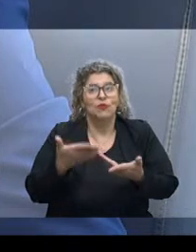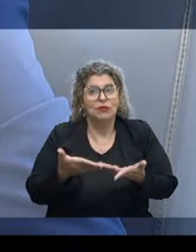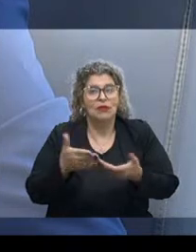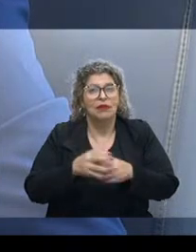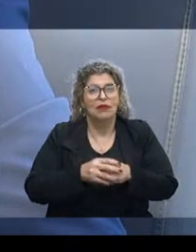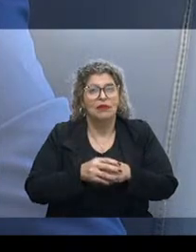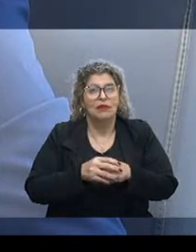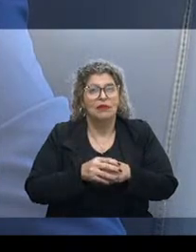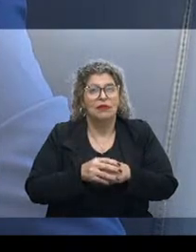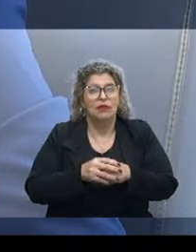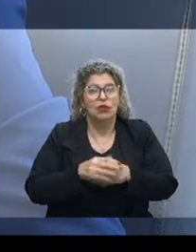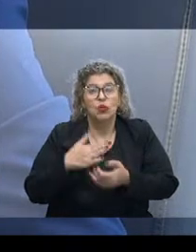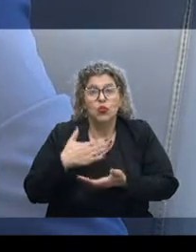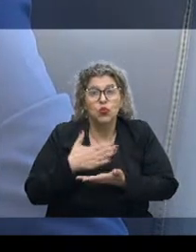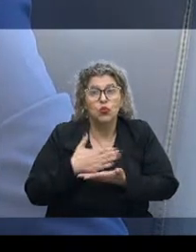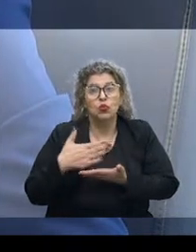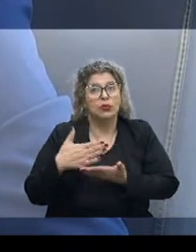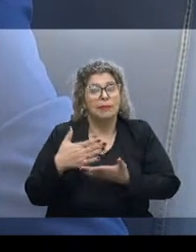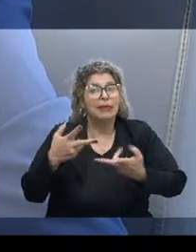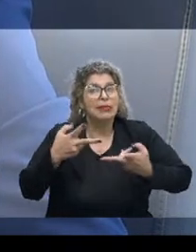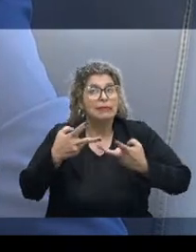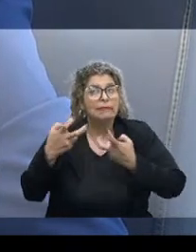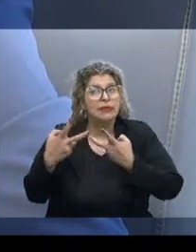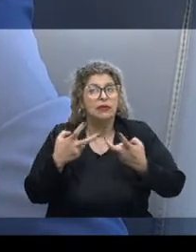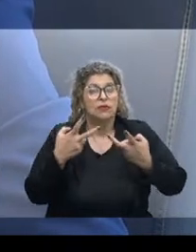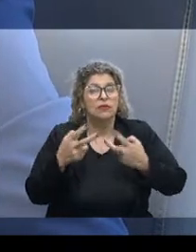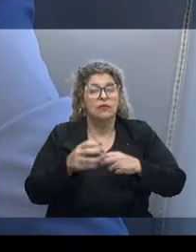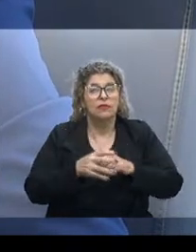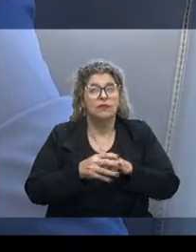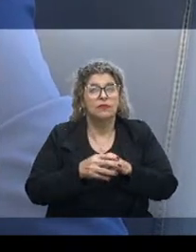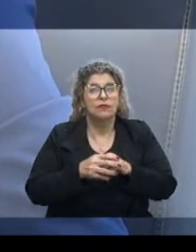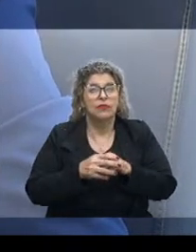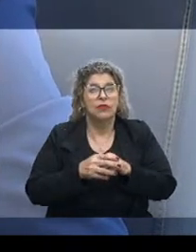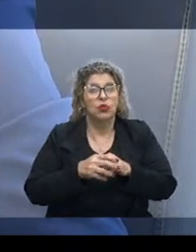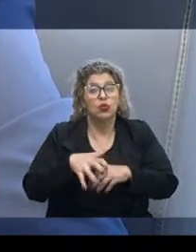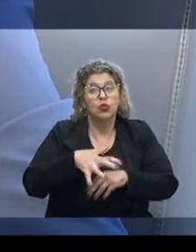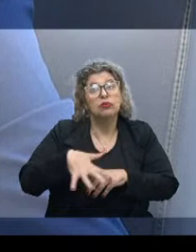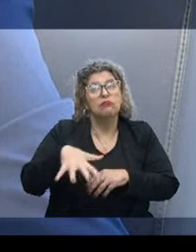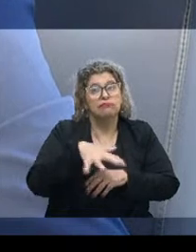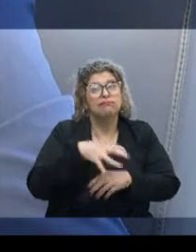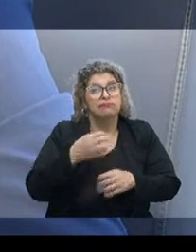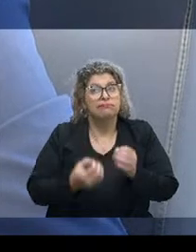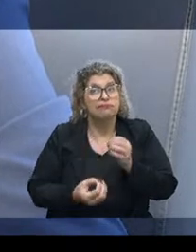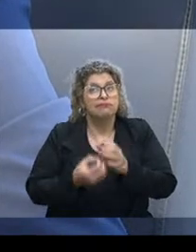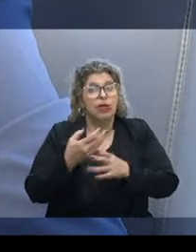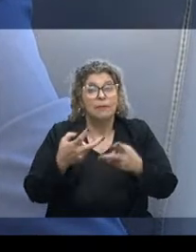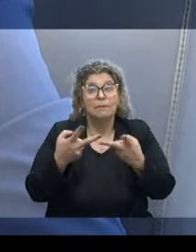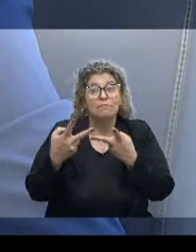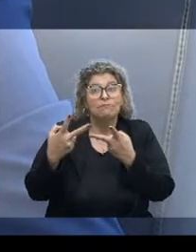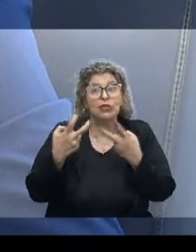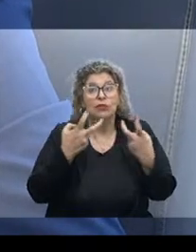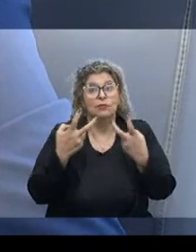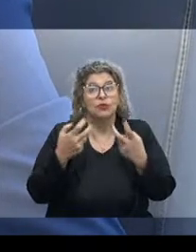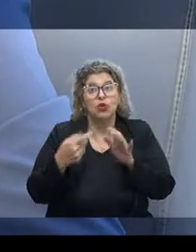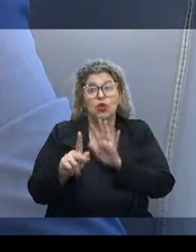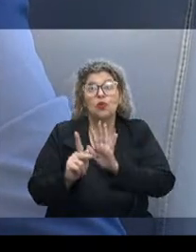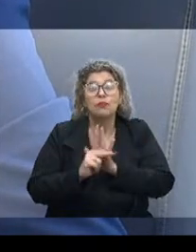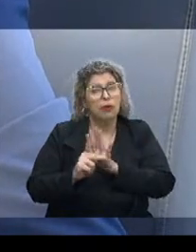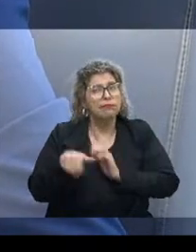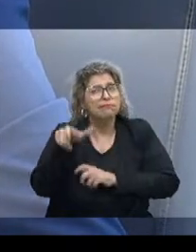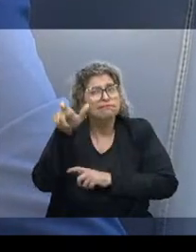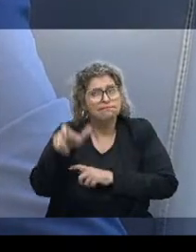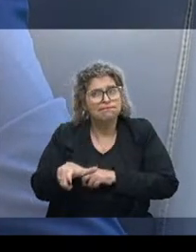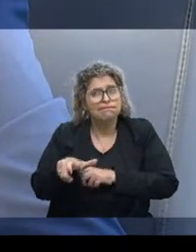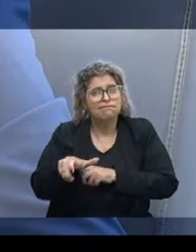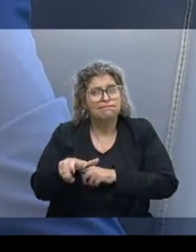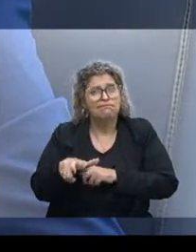não só a partir da percepção do setor produtivo, mas também a percepção das próprias pessoas